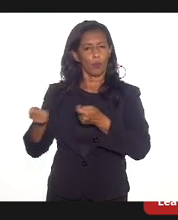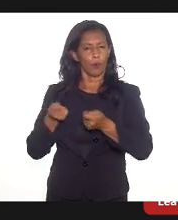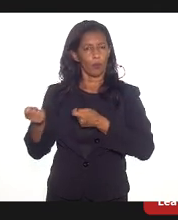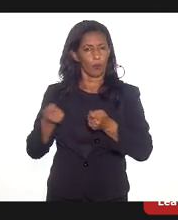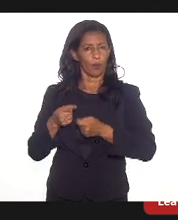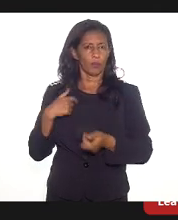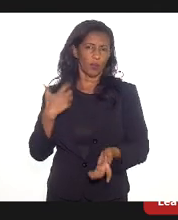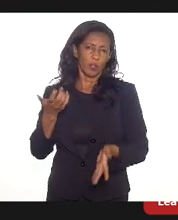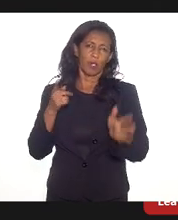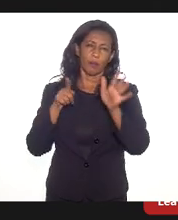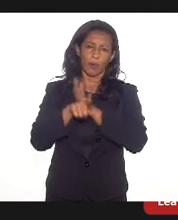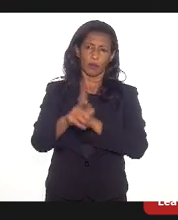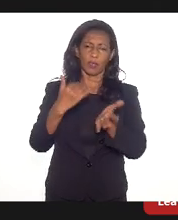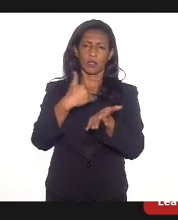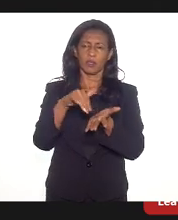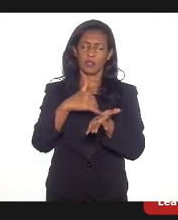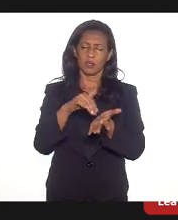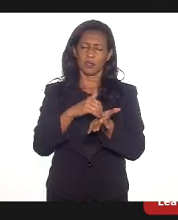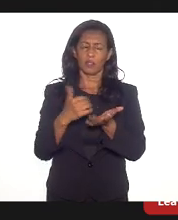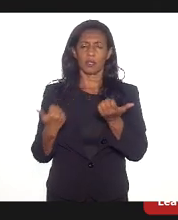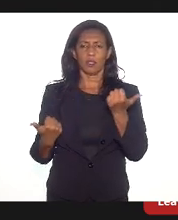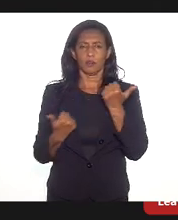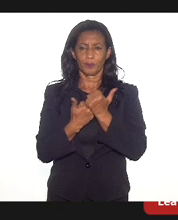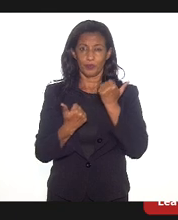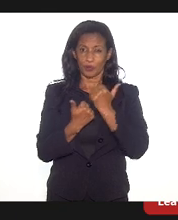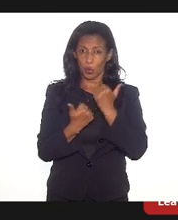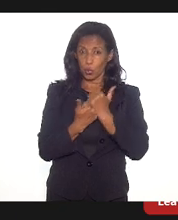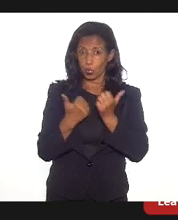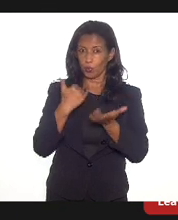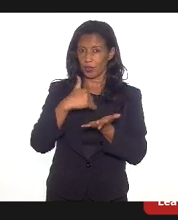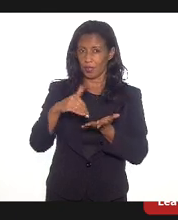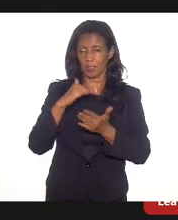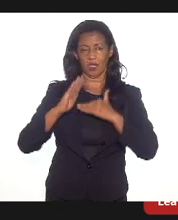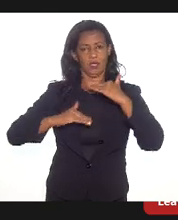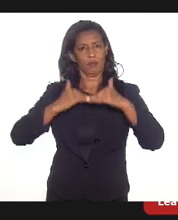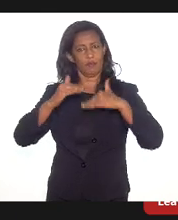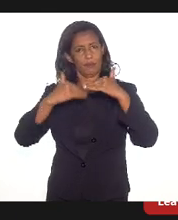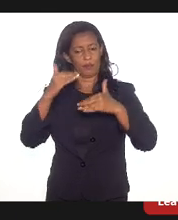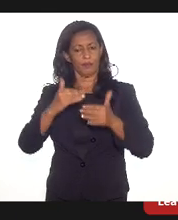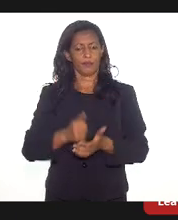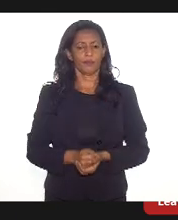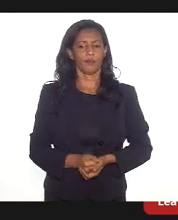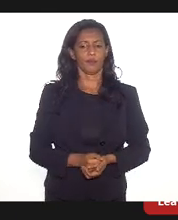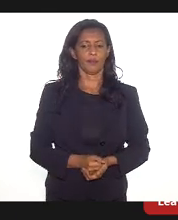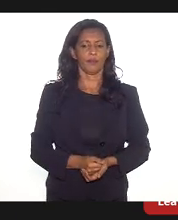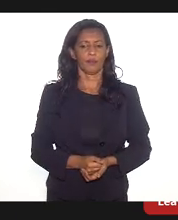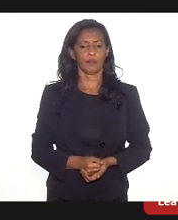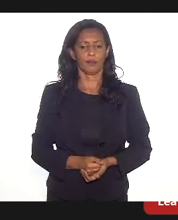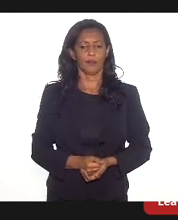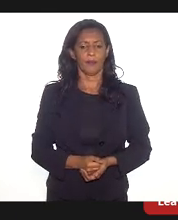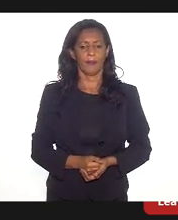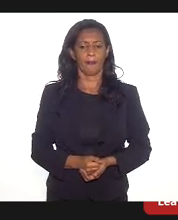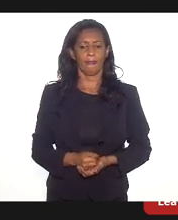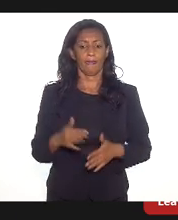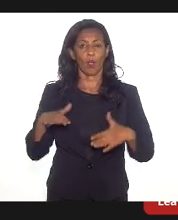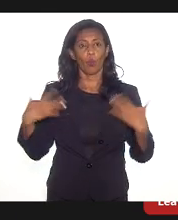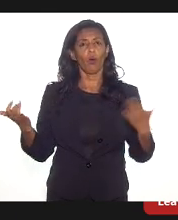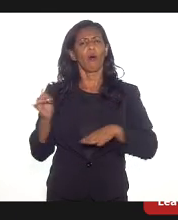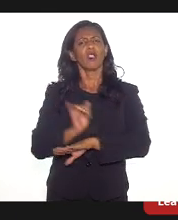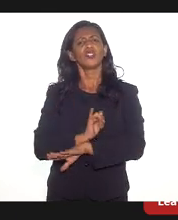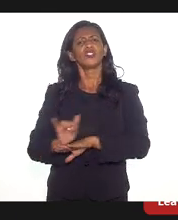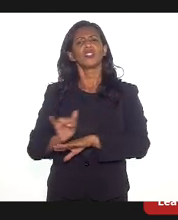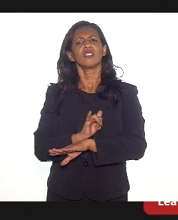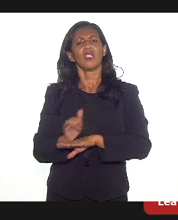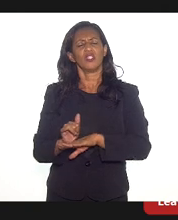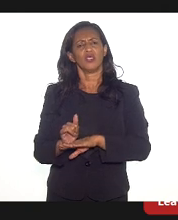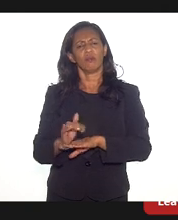Então, gostaria de perguntar para a Secretaria para a Subsecretaria de Desenvolvimento, qual é a estratégia para